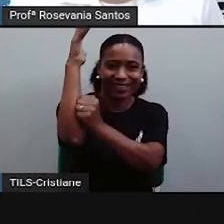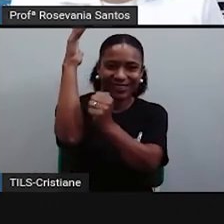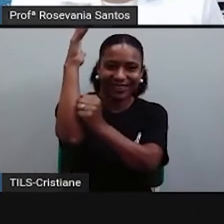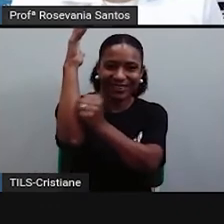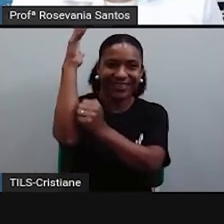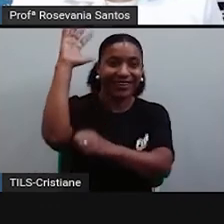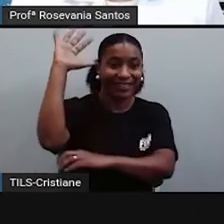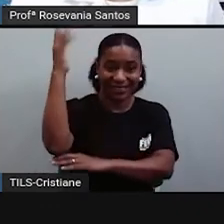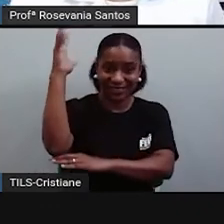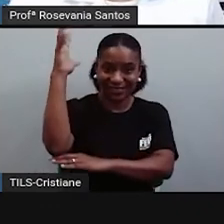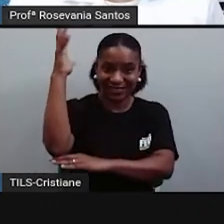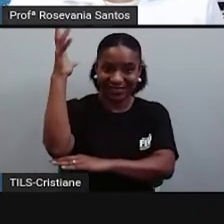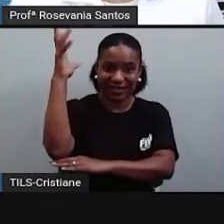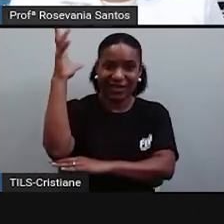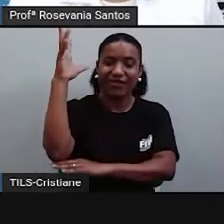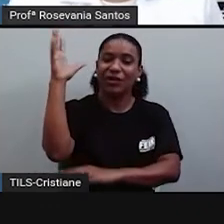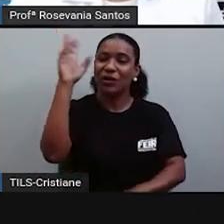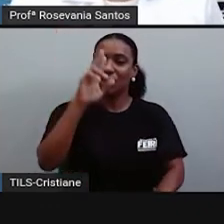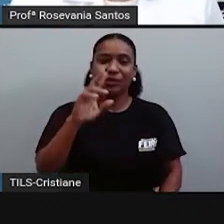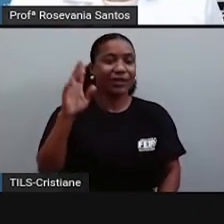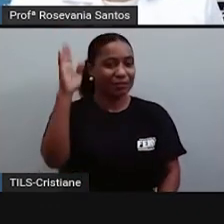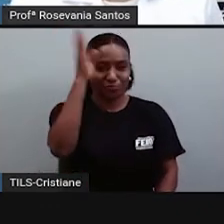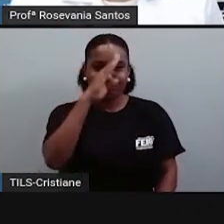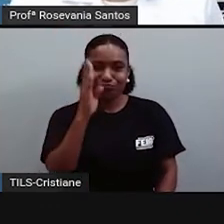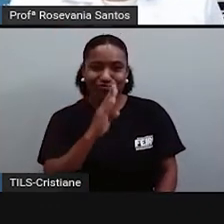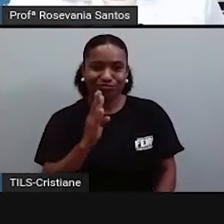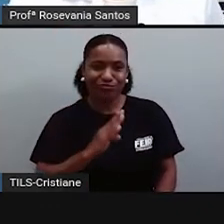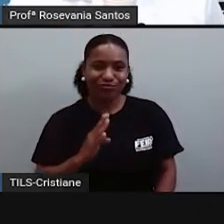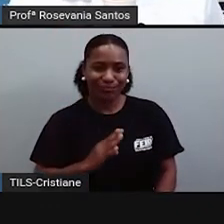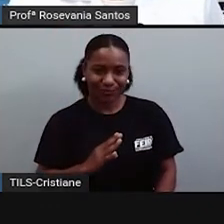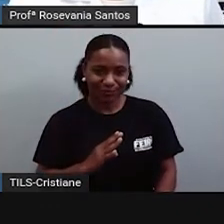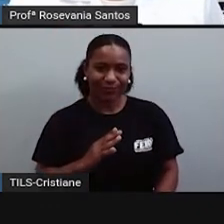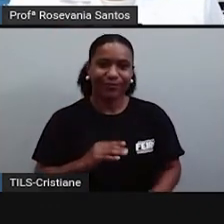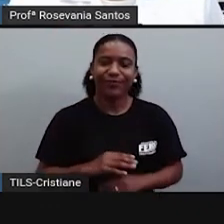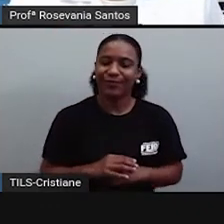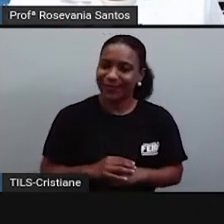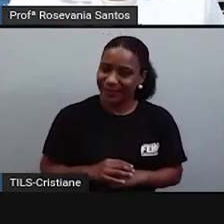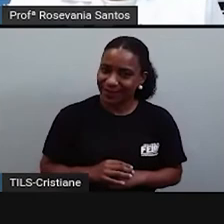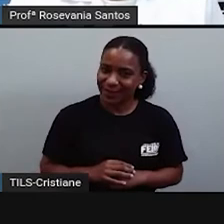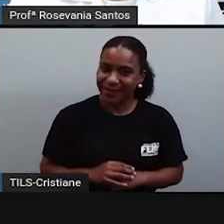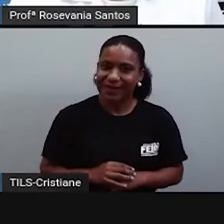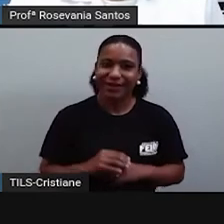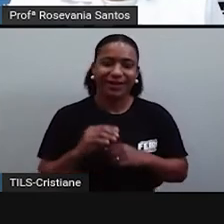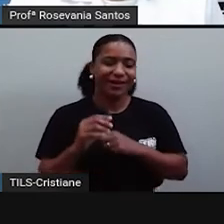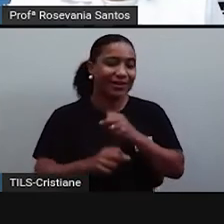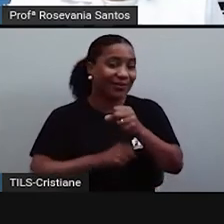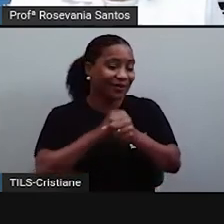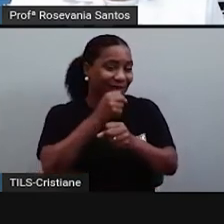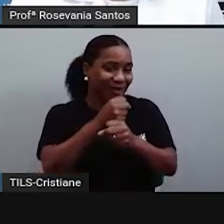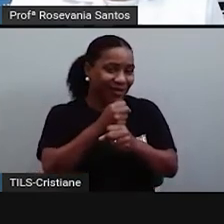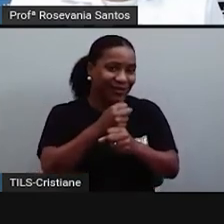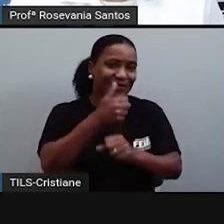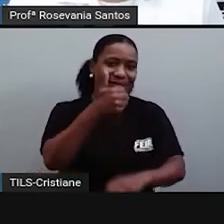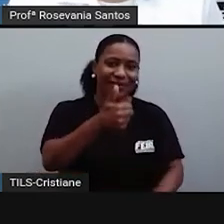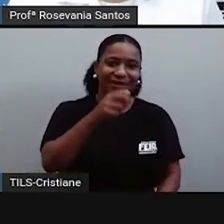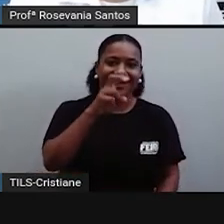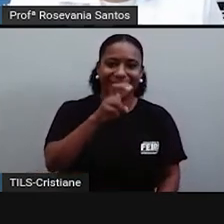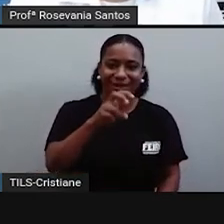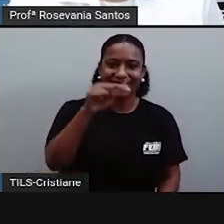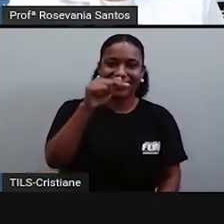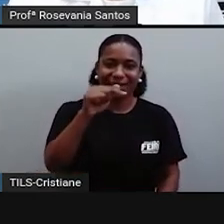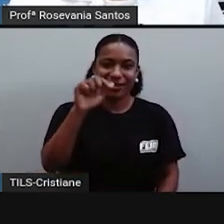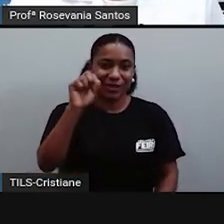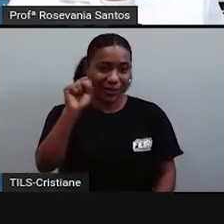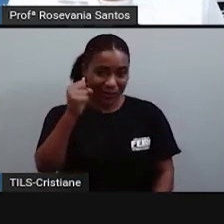que era o Pau Brasil. Aí, colocou terra do Brasil. Aí, como ainda tinha aquela ideia de que a gente estava, né, nas